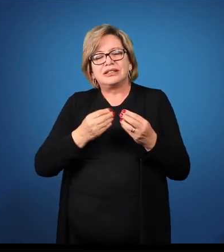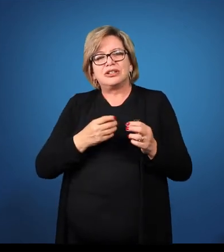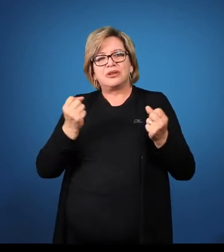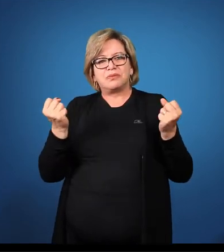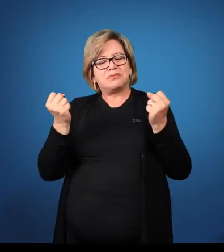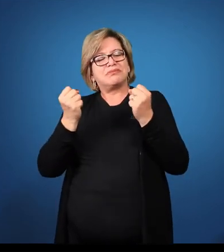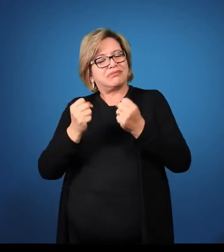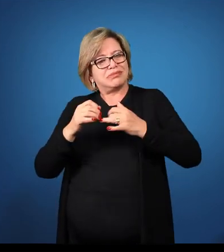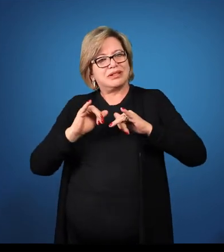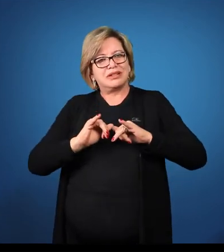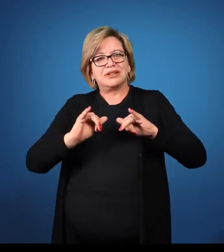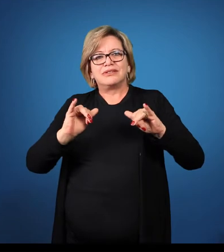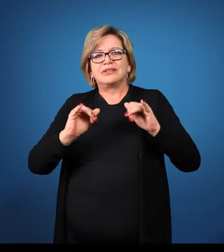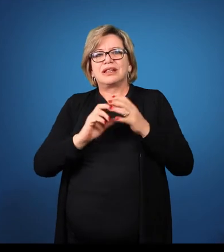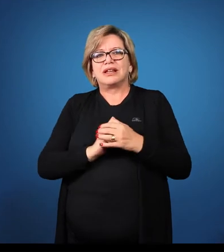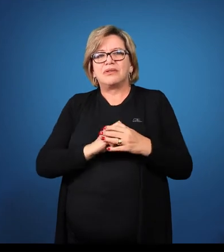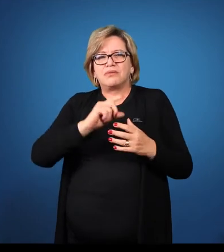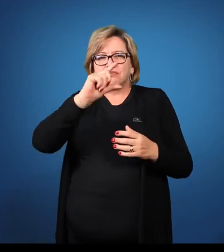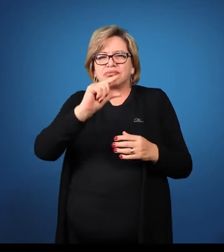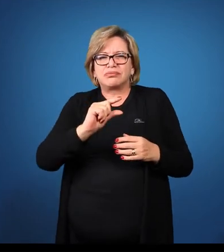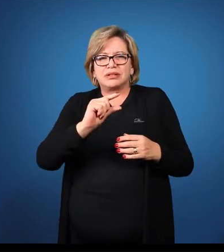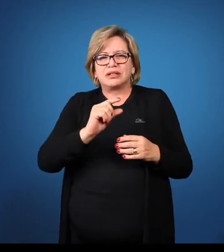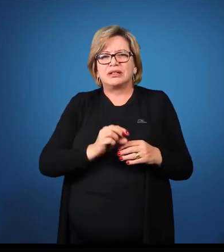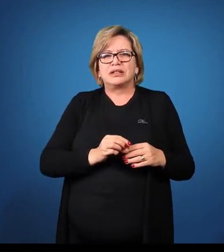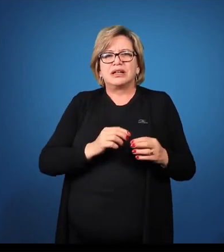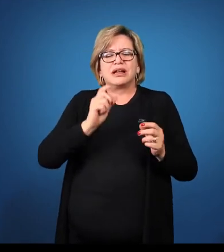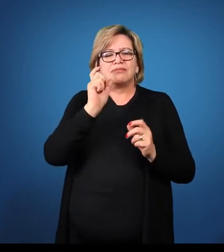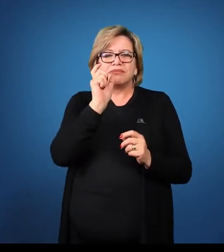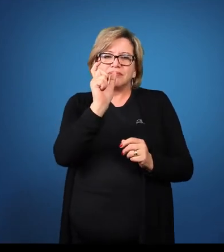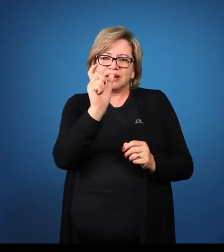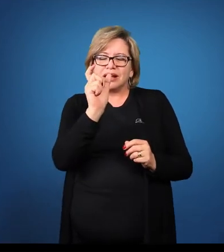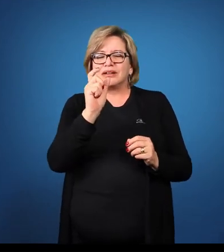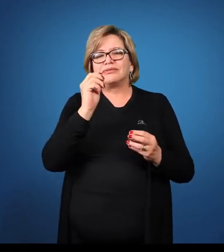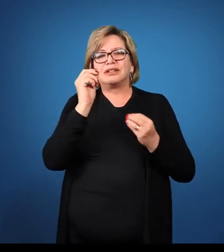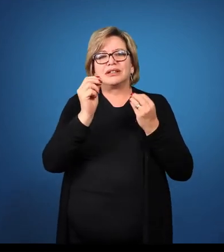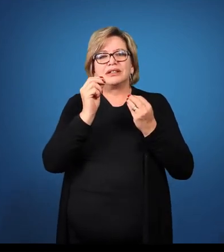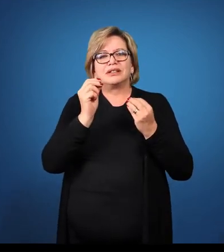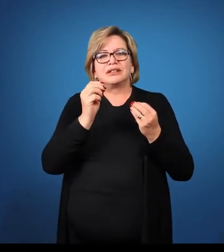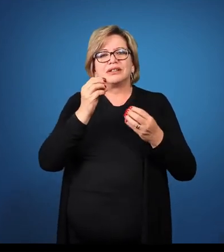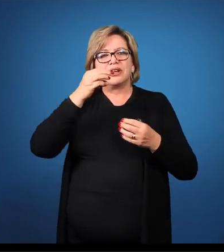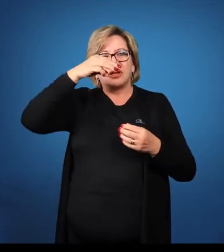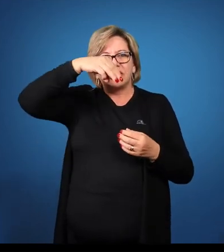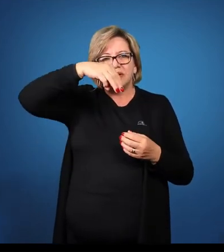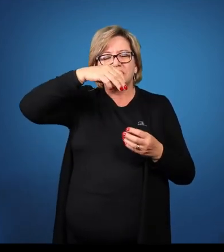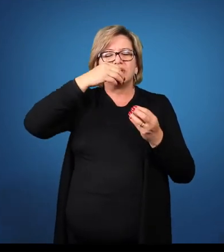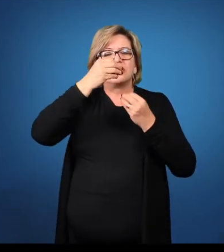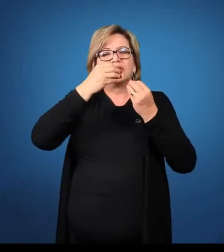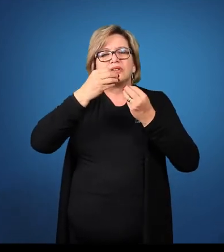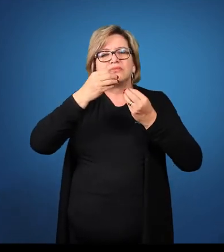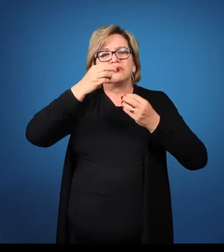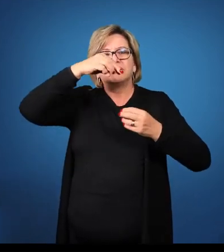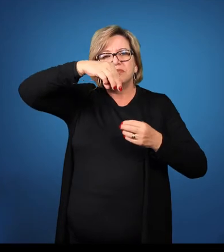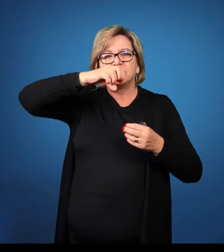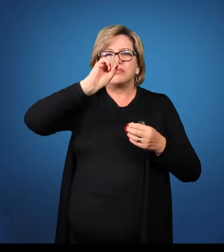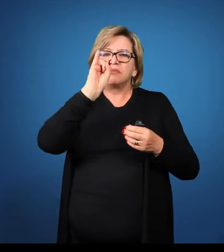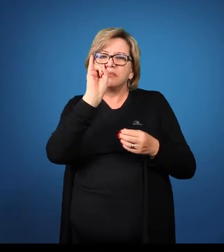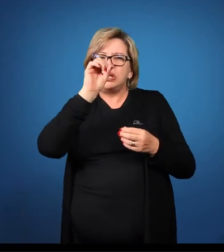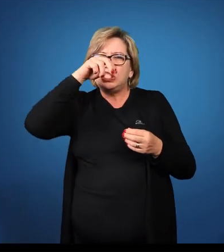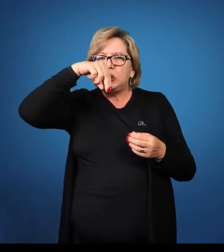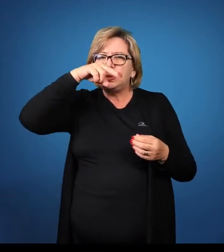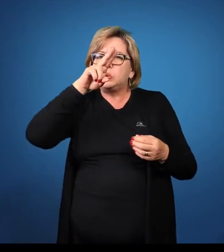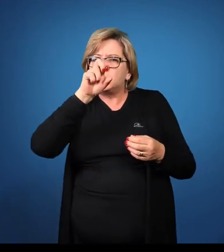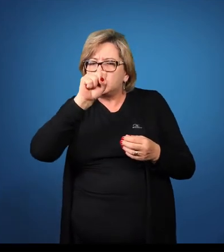João, eu vou acrescentar a partícula, o advérbio, menos